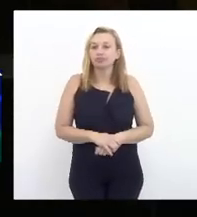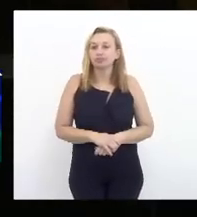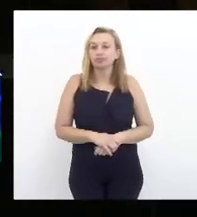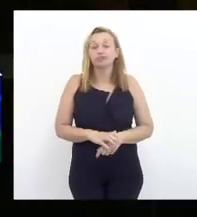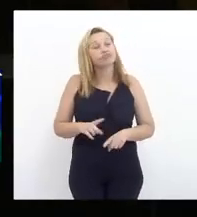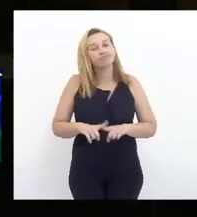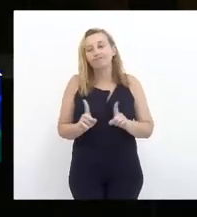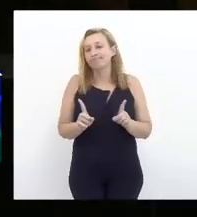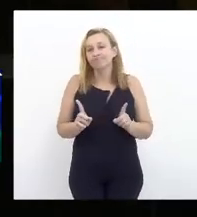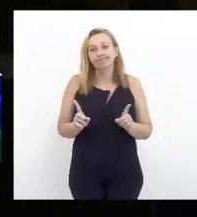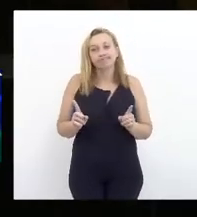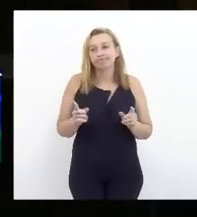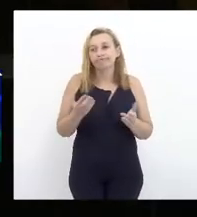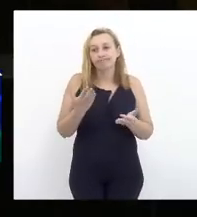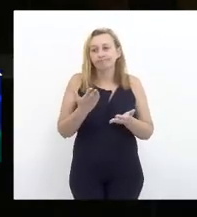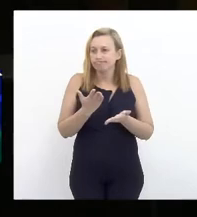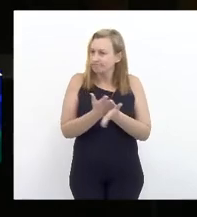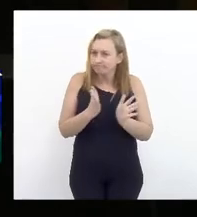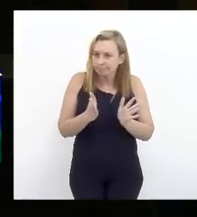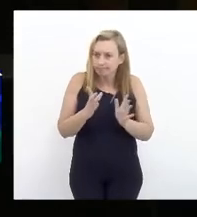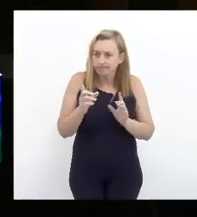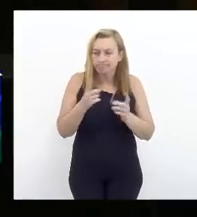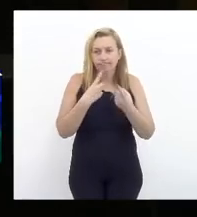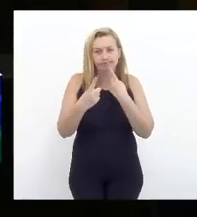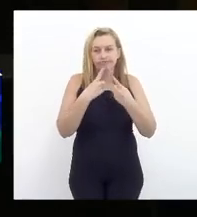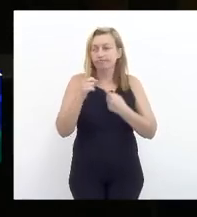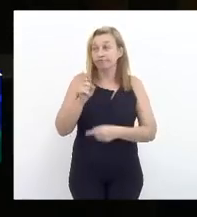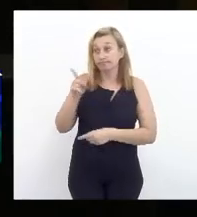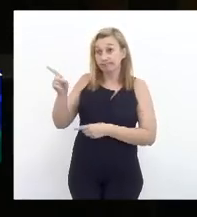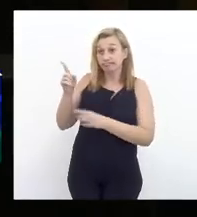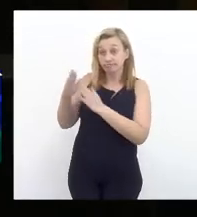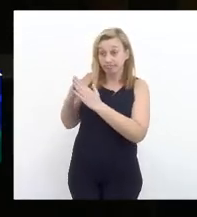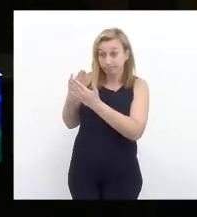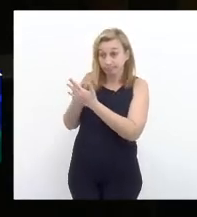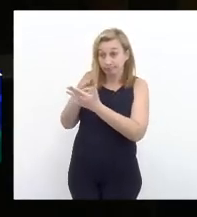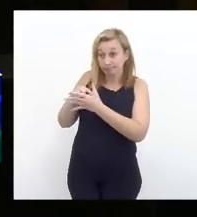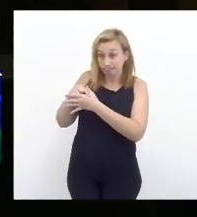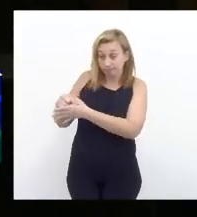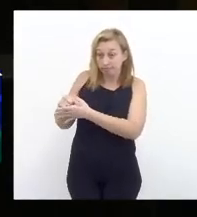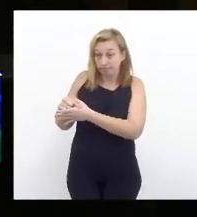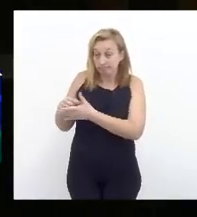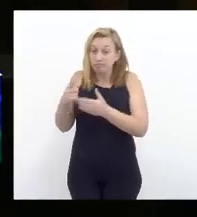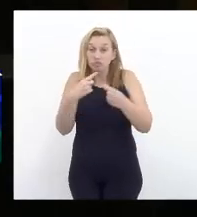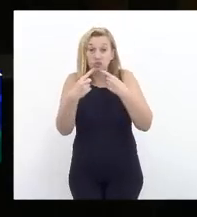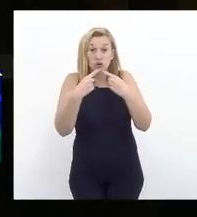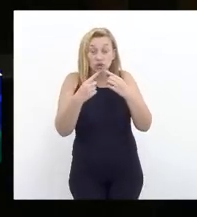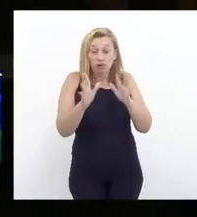mas não acabou a discussão. Isso foi lá no Colégio de Lido em uma discussão preliminar.